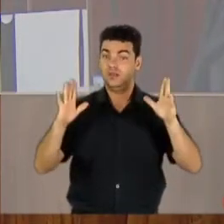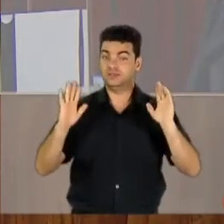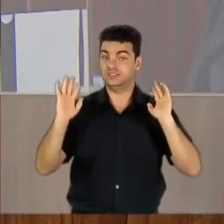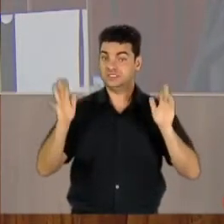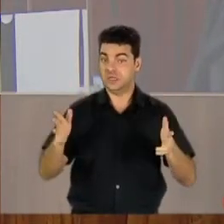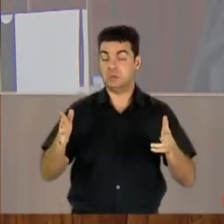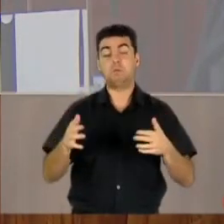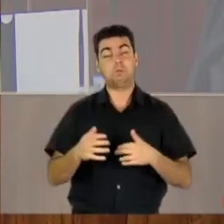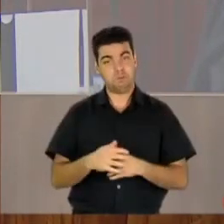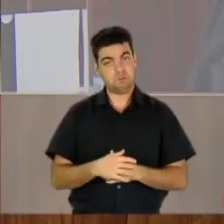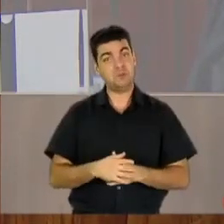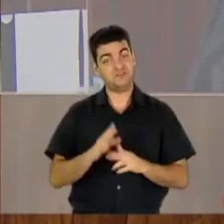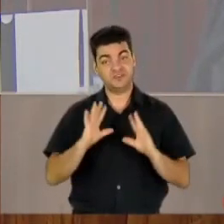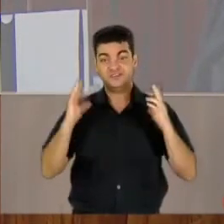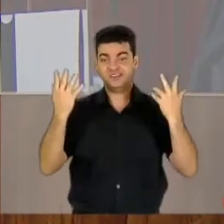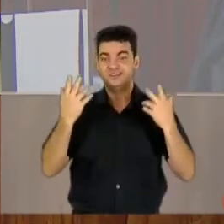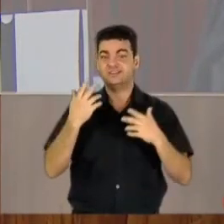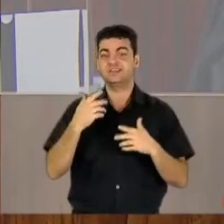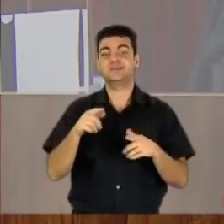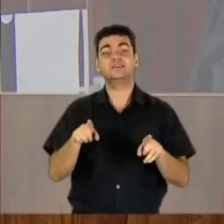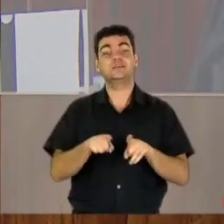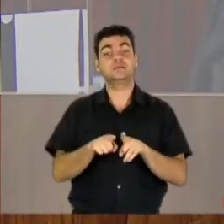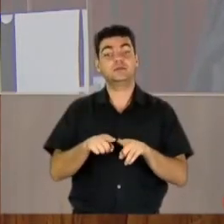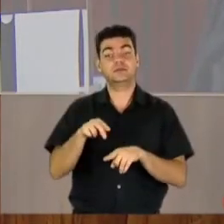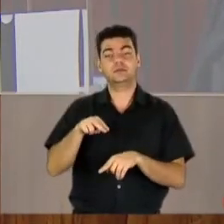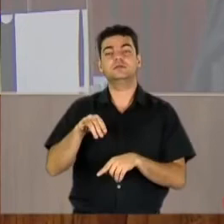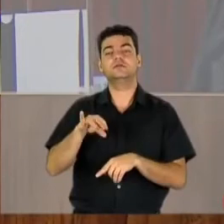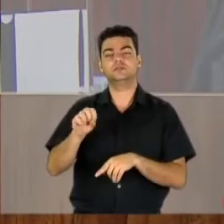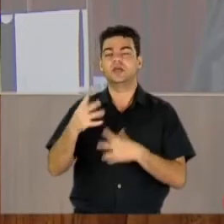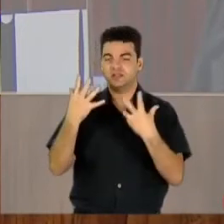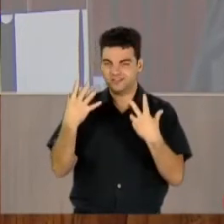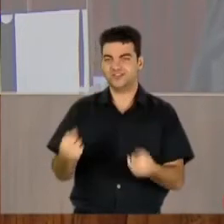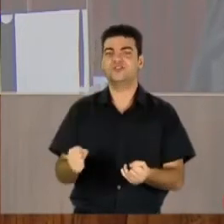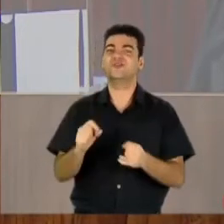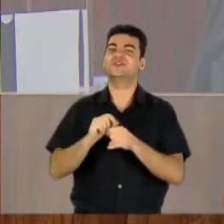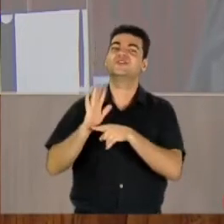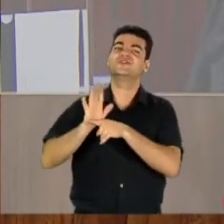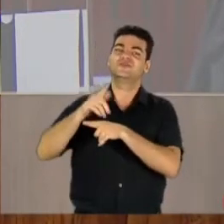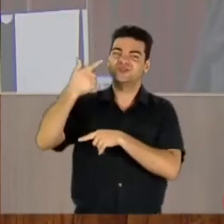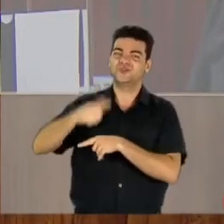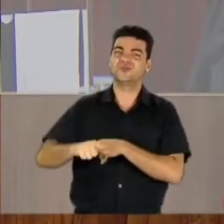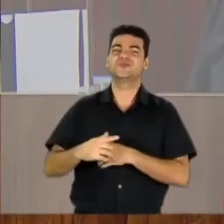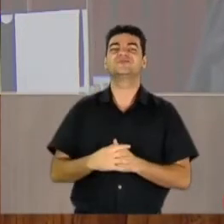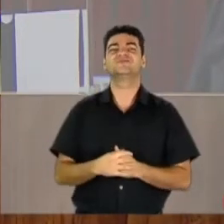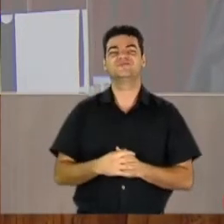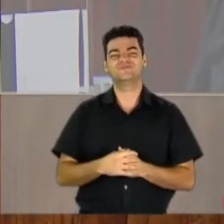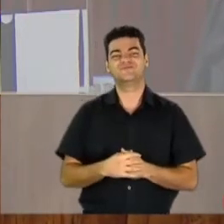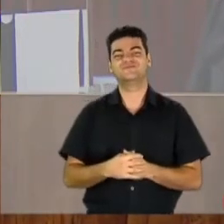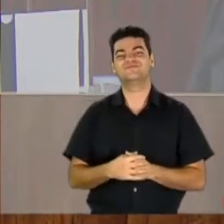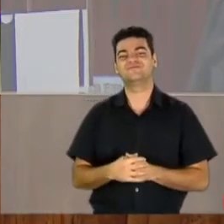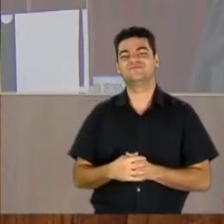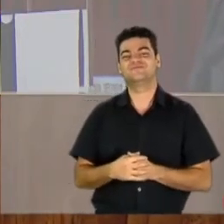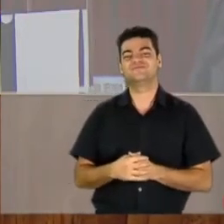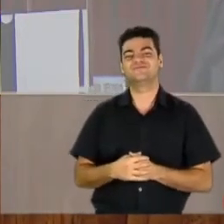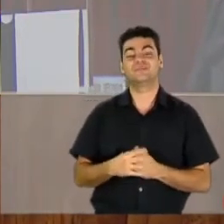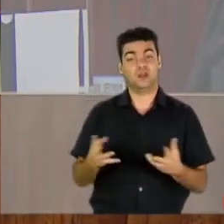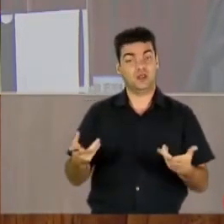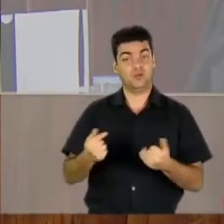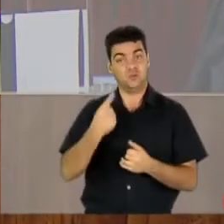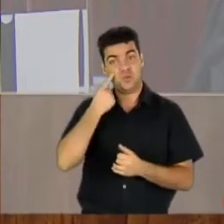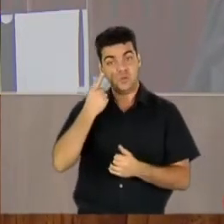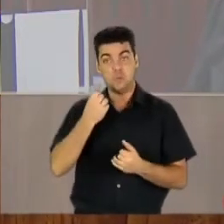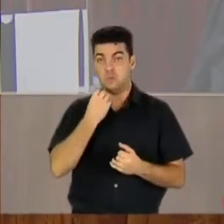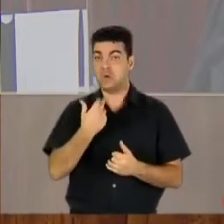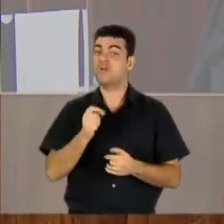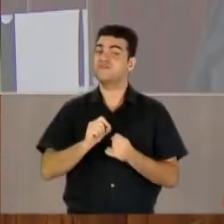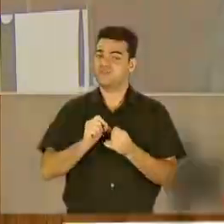que Dizan igualmente se dispôs a coordenar e produzir com a qualidade e o talento